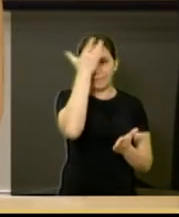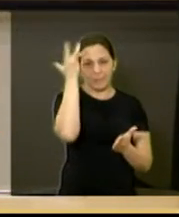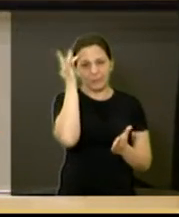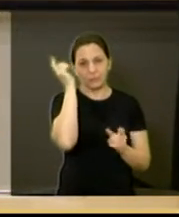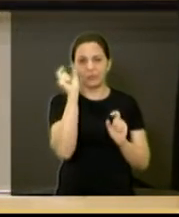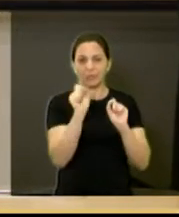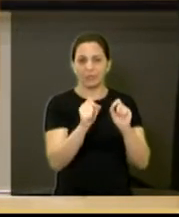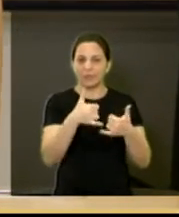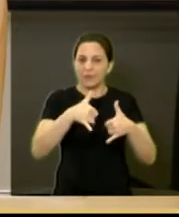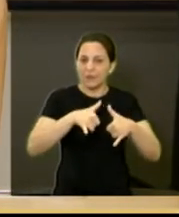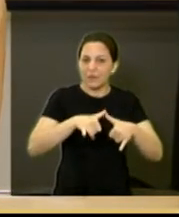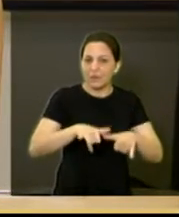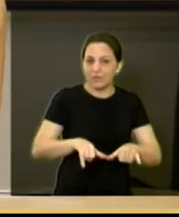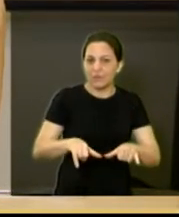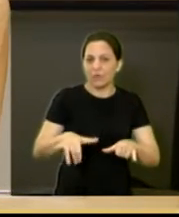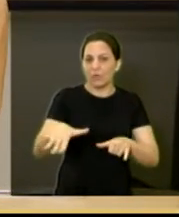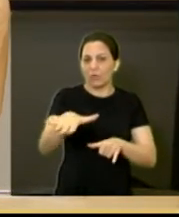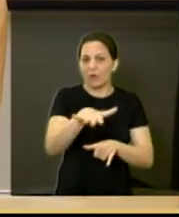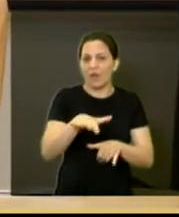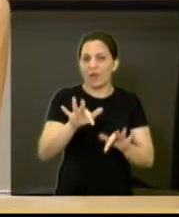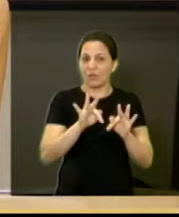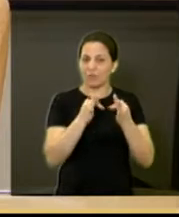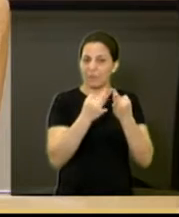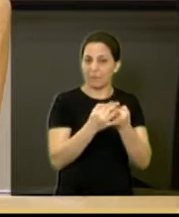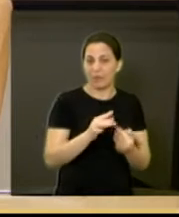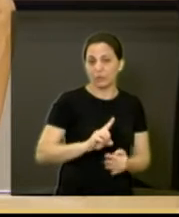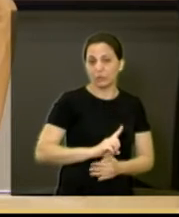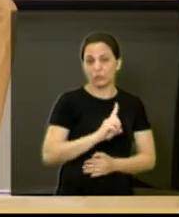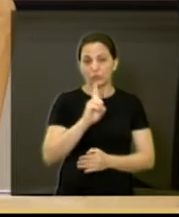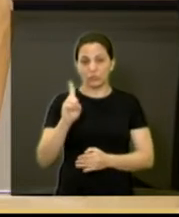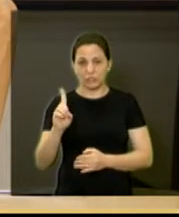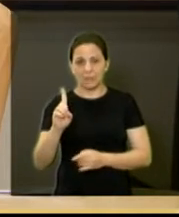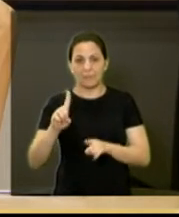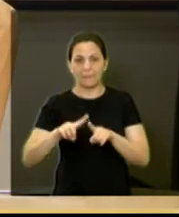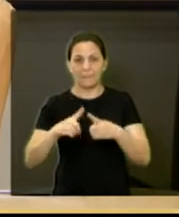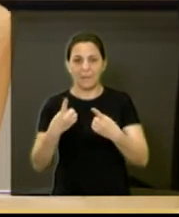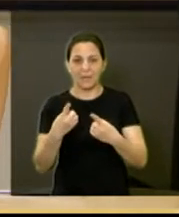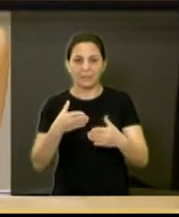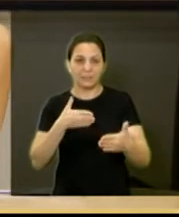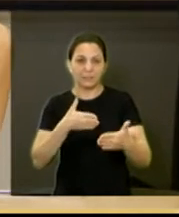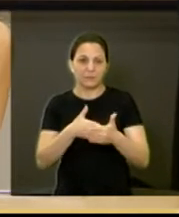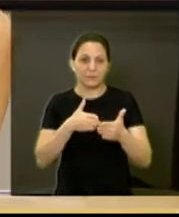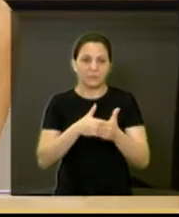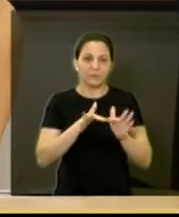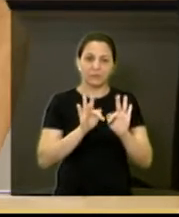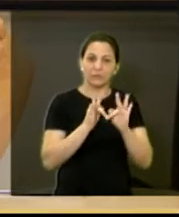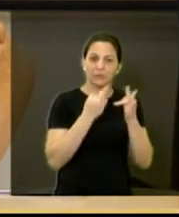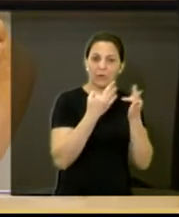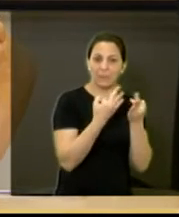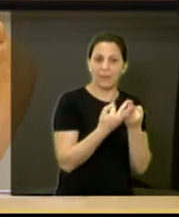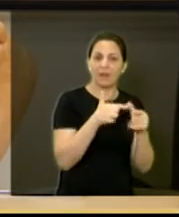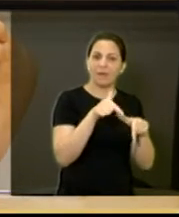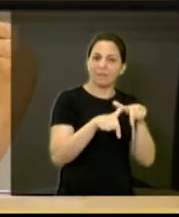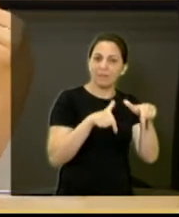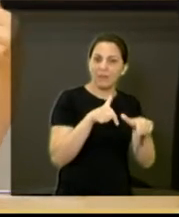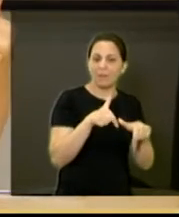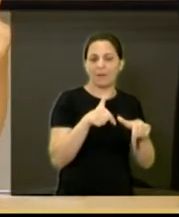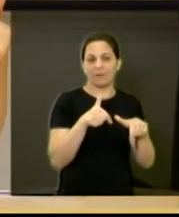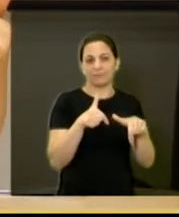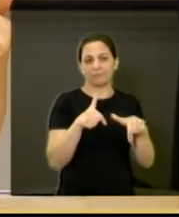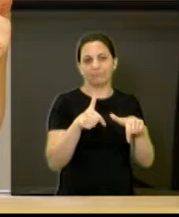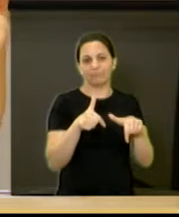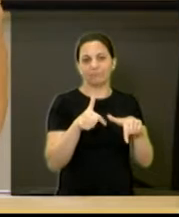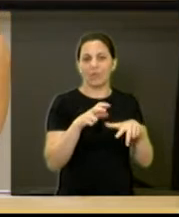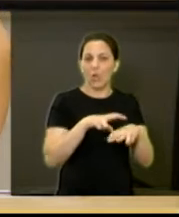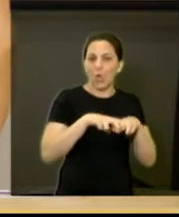acabam permanecendo no meio familiar durante o dia e aí impede que o familiar trabalhe. Então,